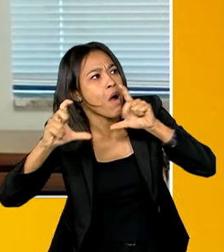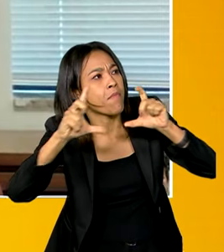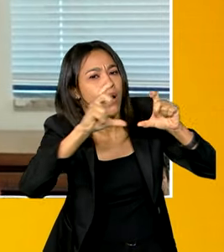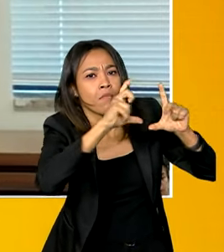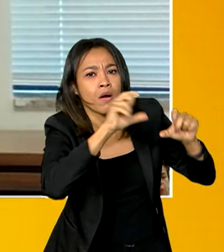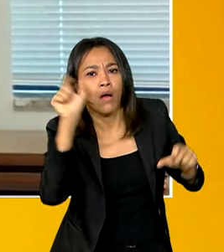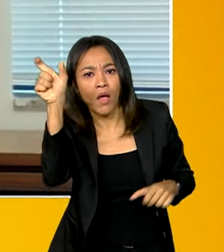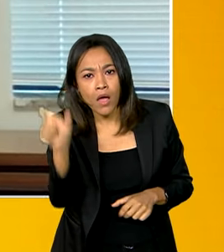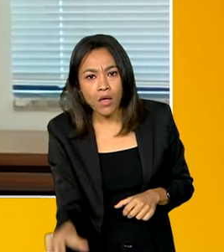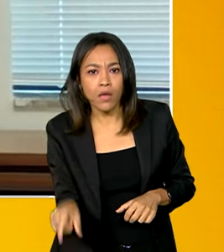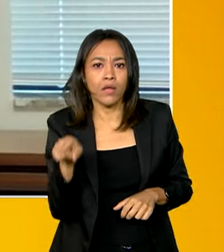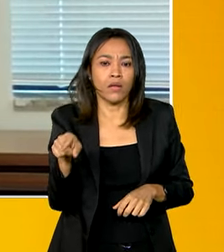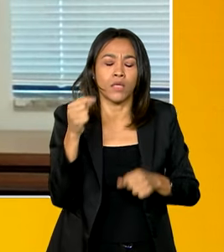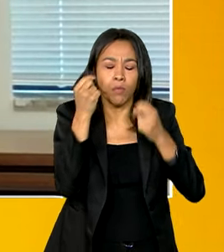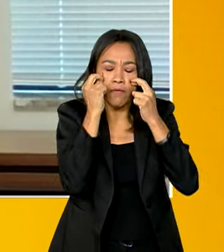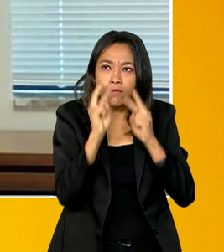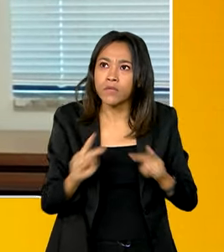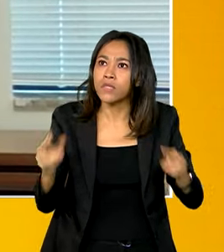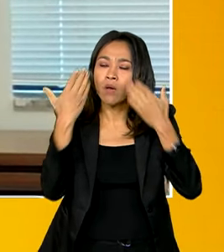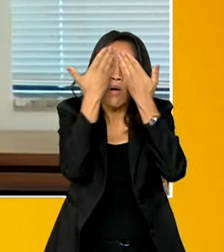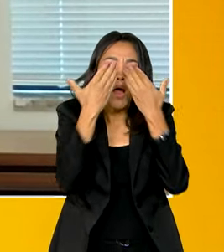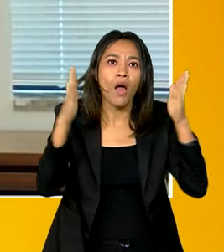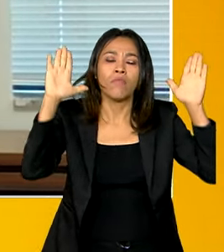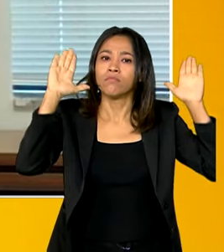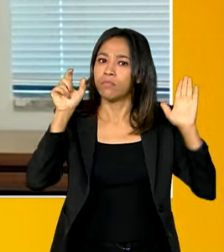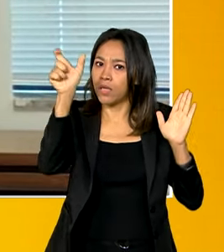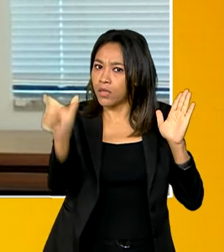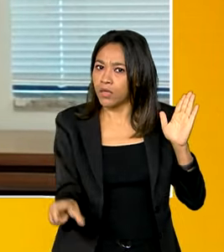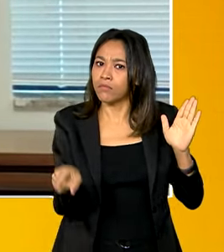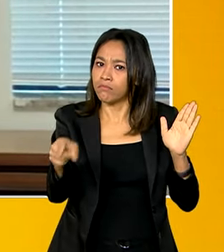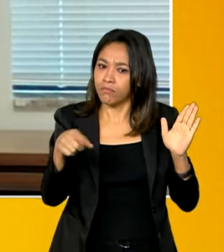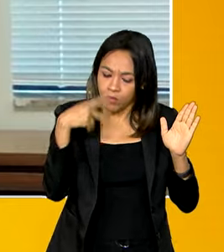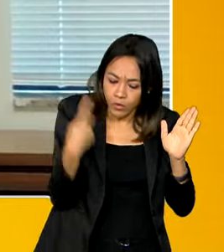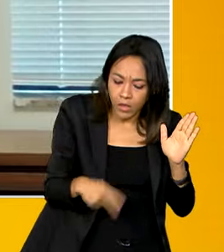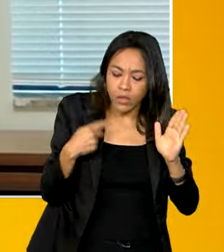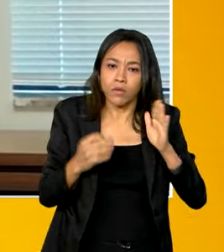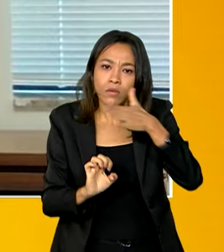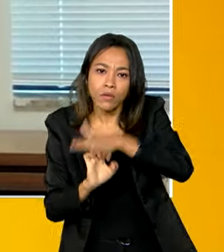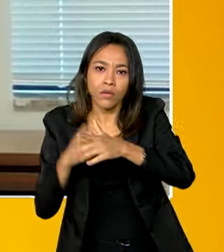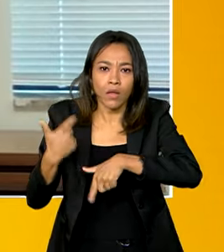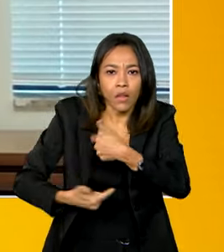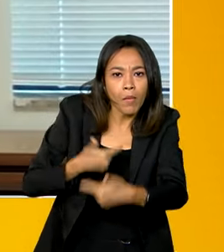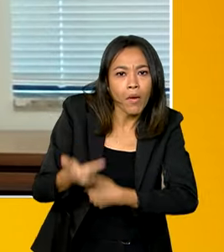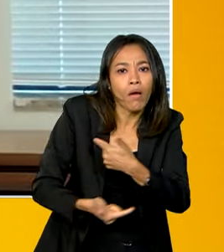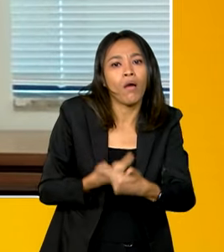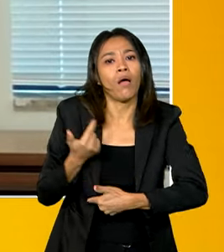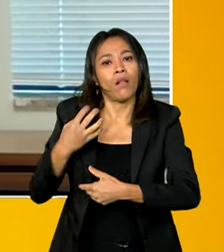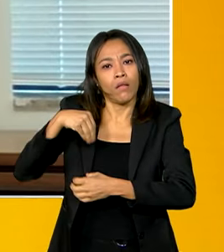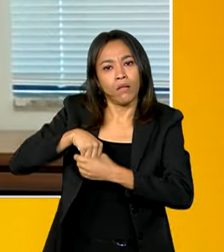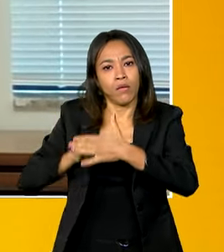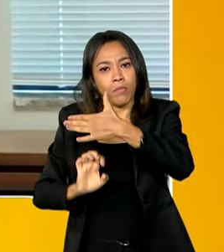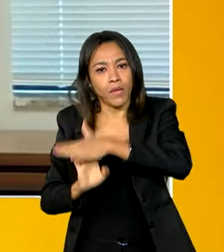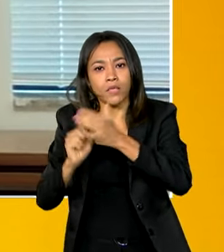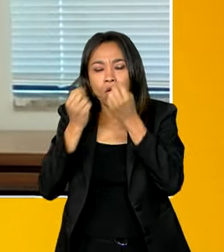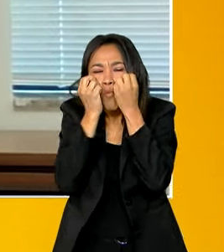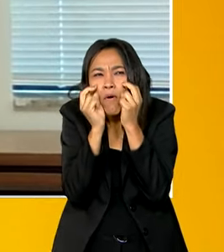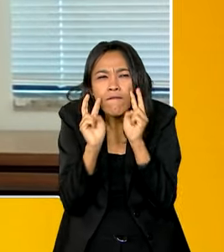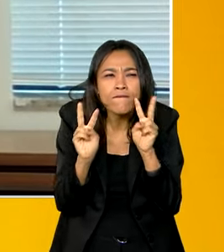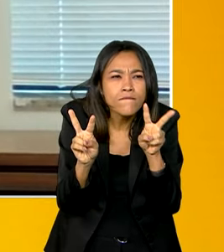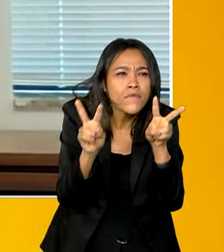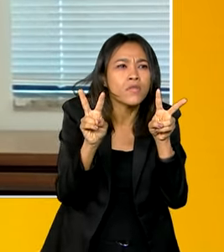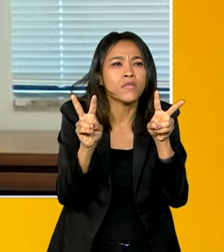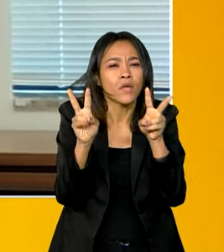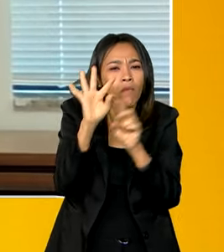visão muito, assim, abrangente do que a gente faz. Ele tem um olhar muito artístico até.